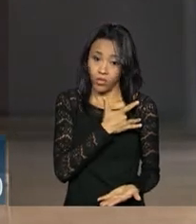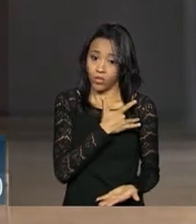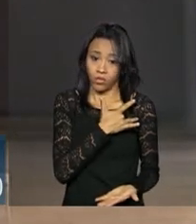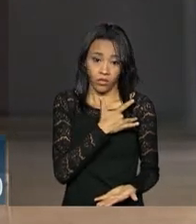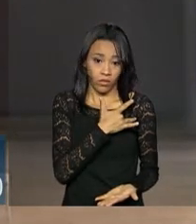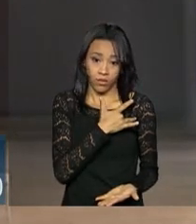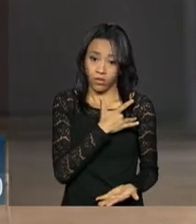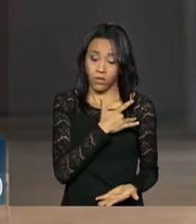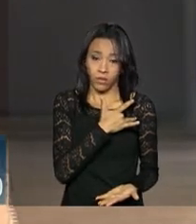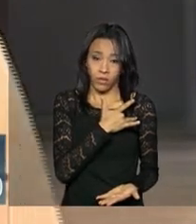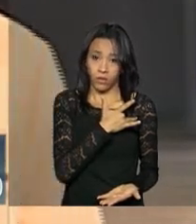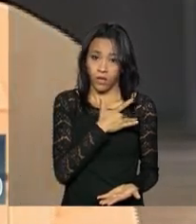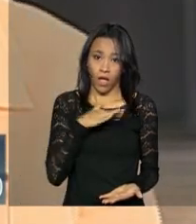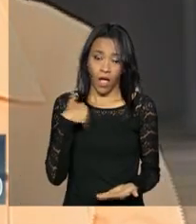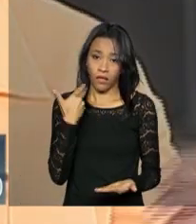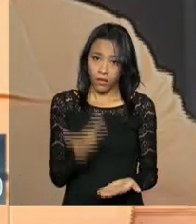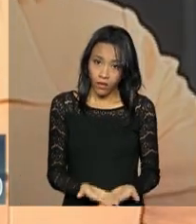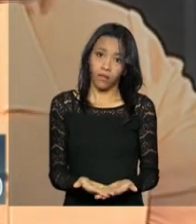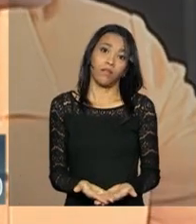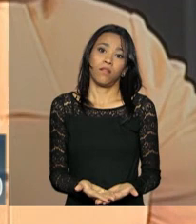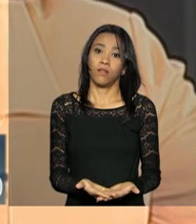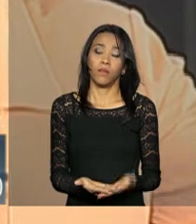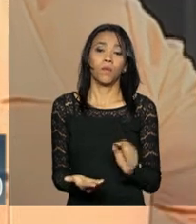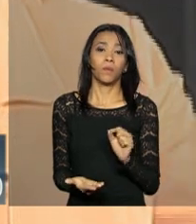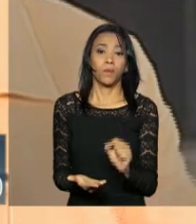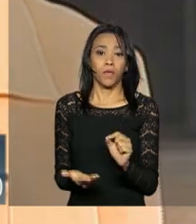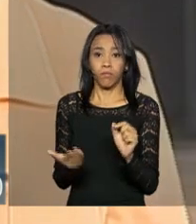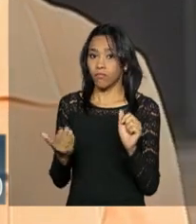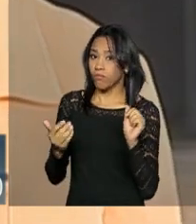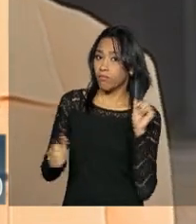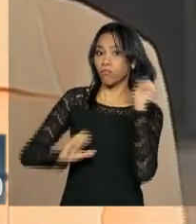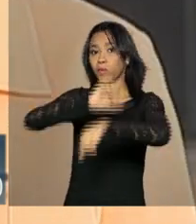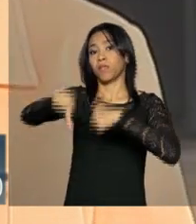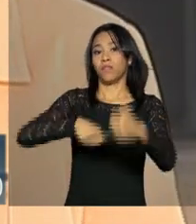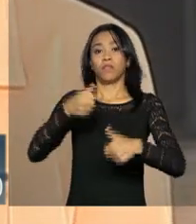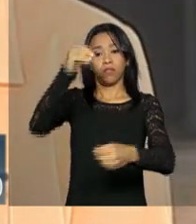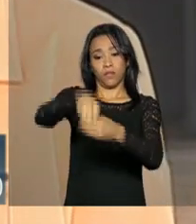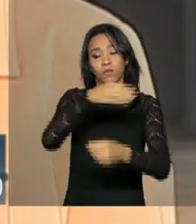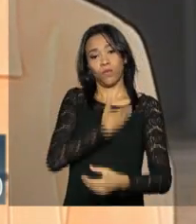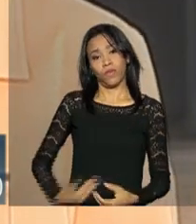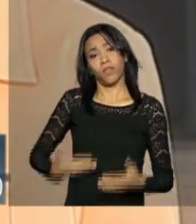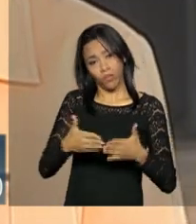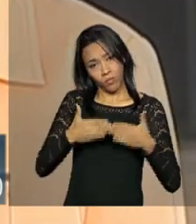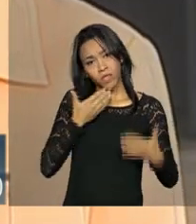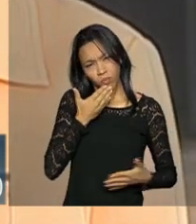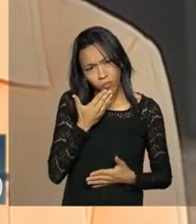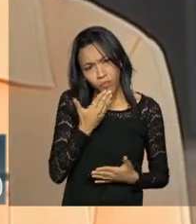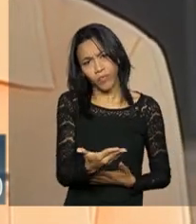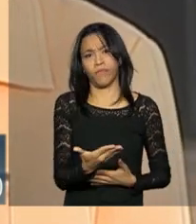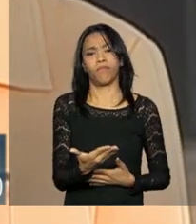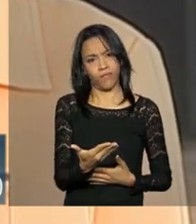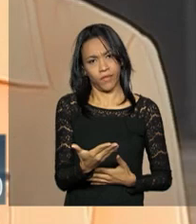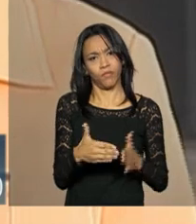desde a minha saúde, até a mudanças na estrutura de governo. Então, por favor, a gente tem de